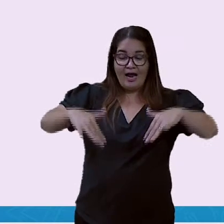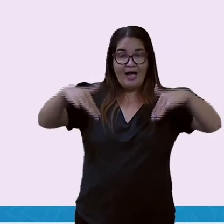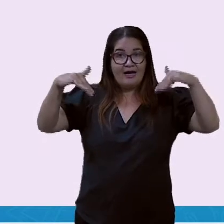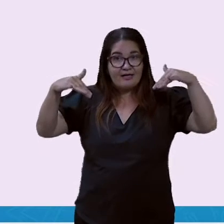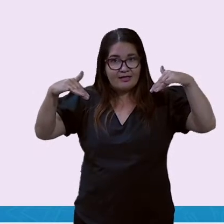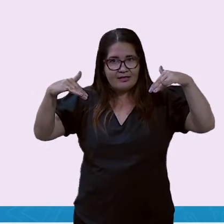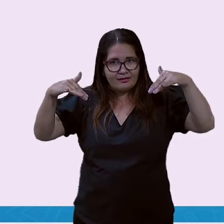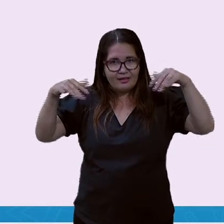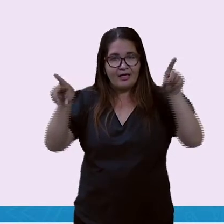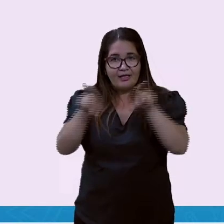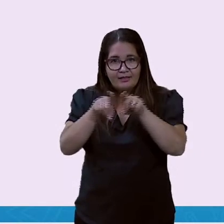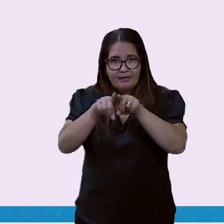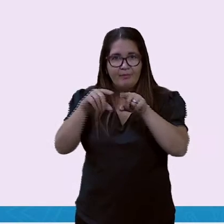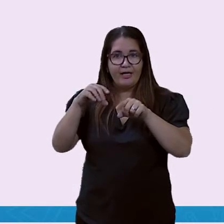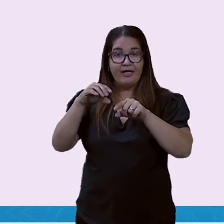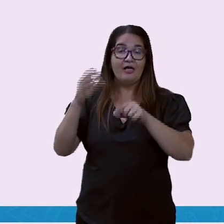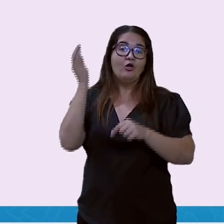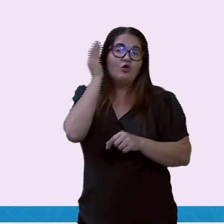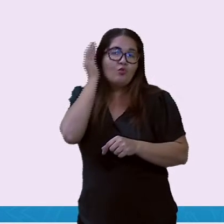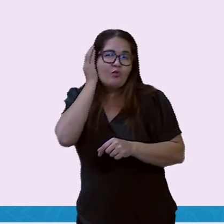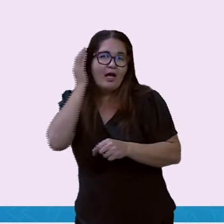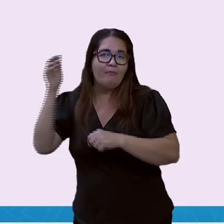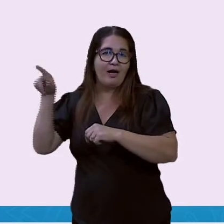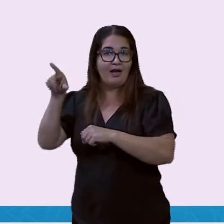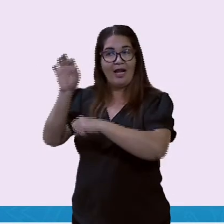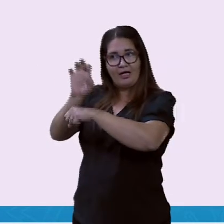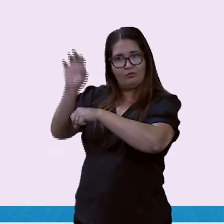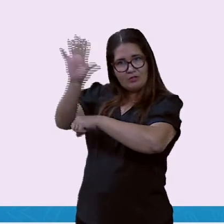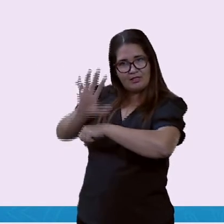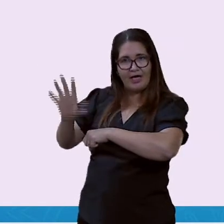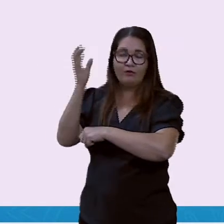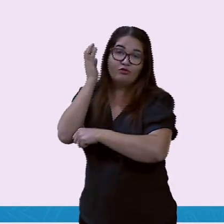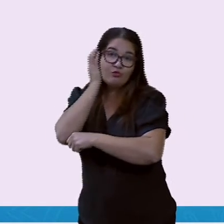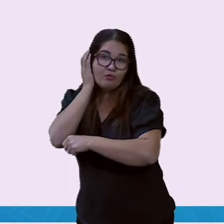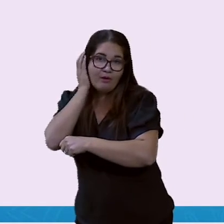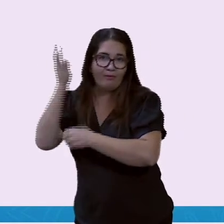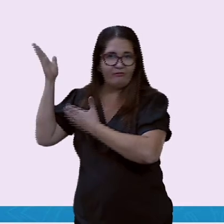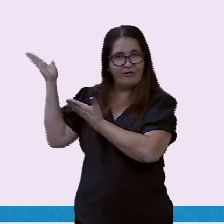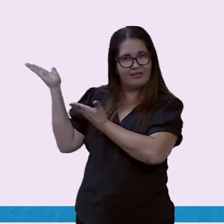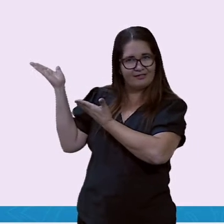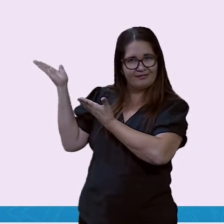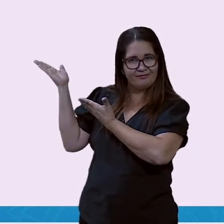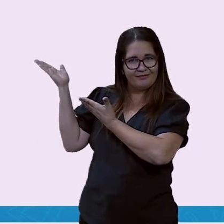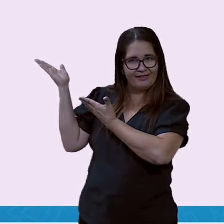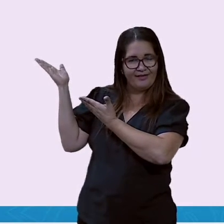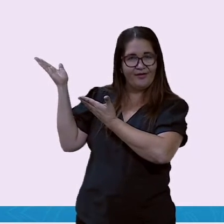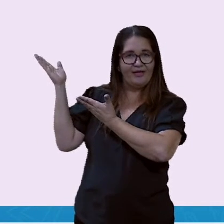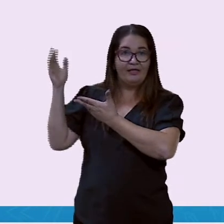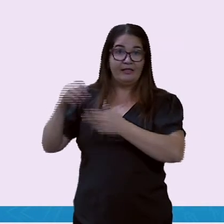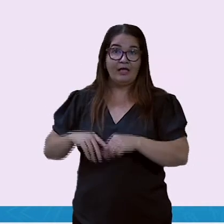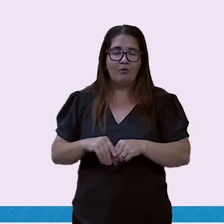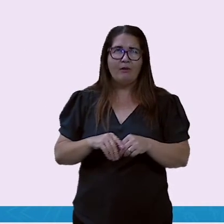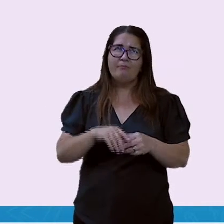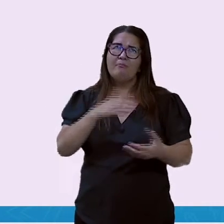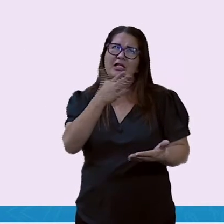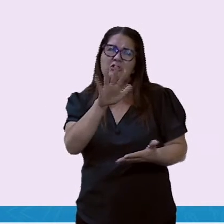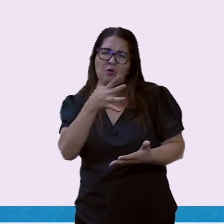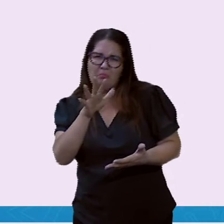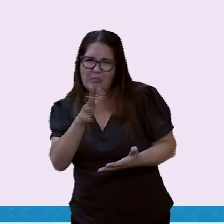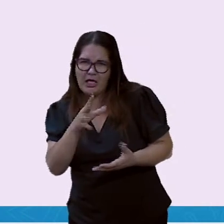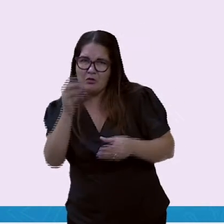Cuiabá. Já é bem maior do que Goiânia, né? A Arena Pantanal ela cabe aí, ela